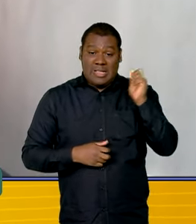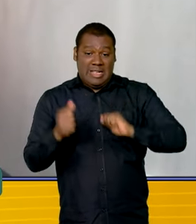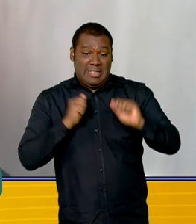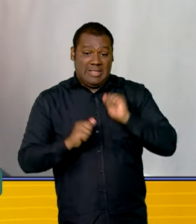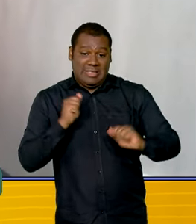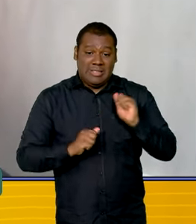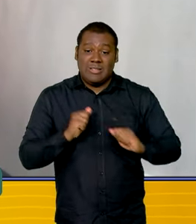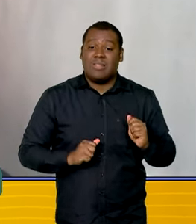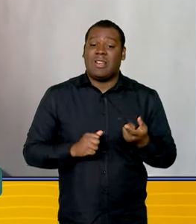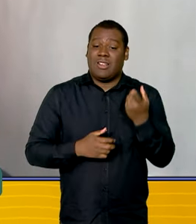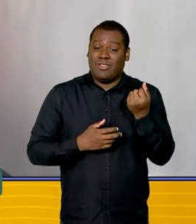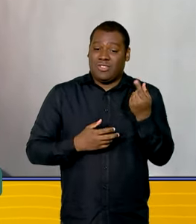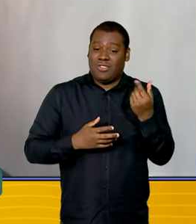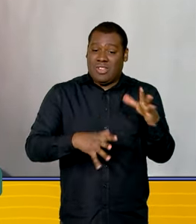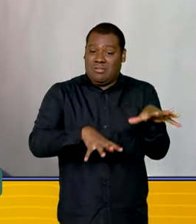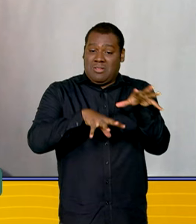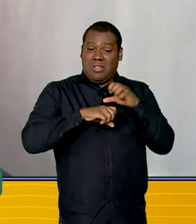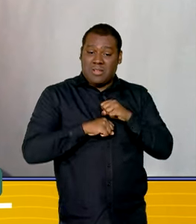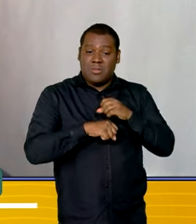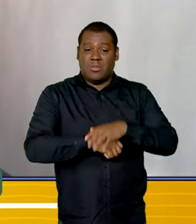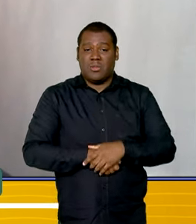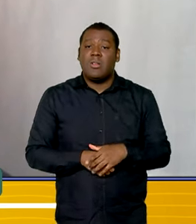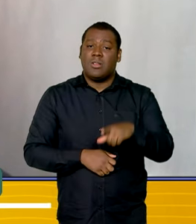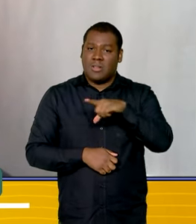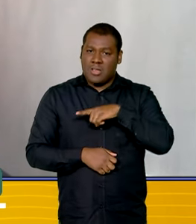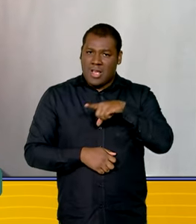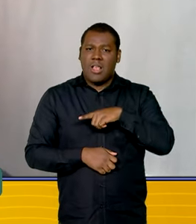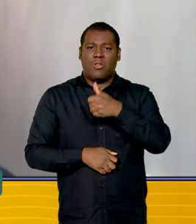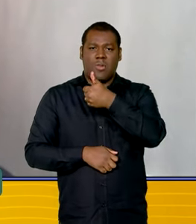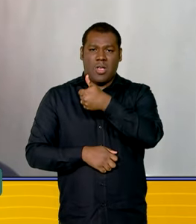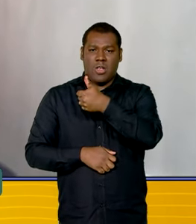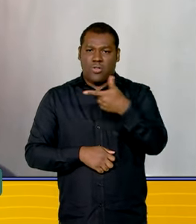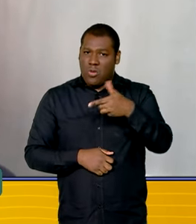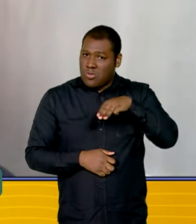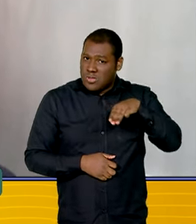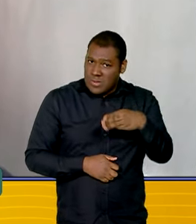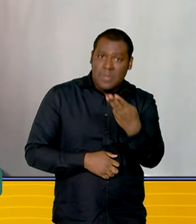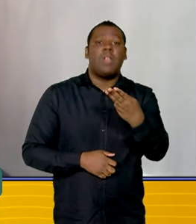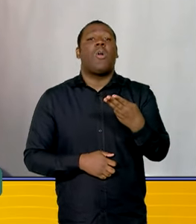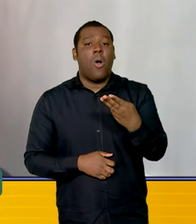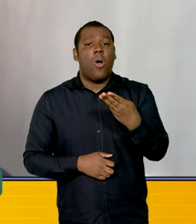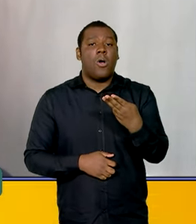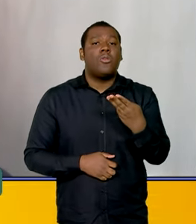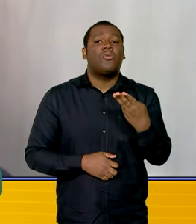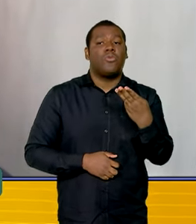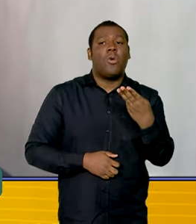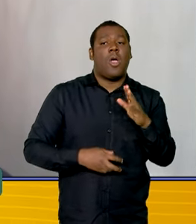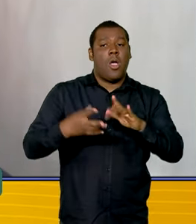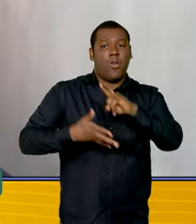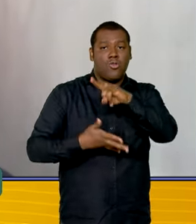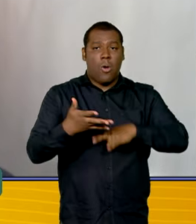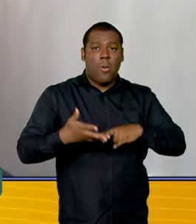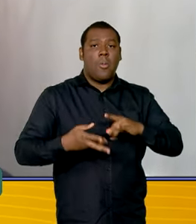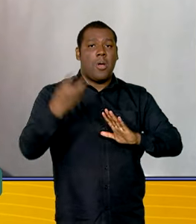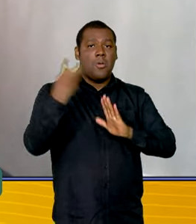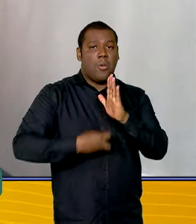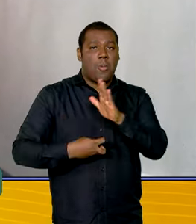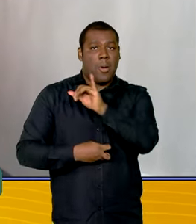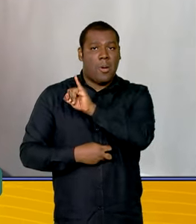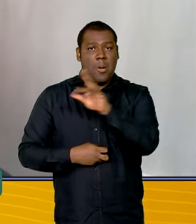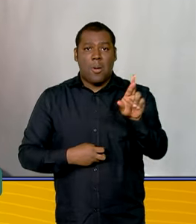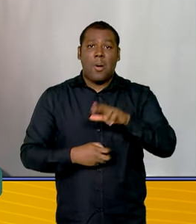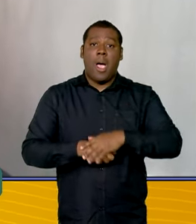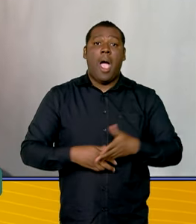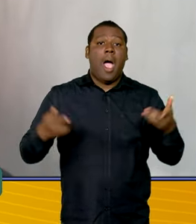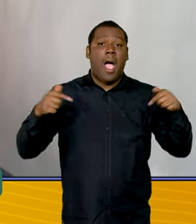Então, a gente já está com quase 12 milhões de declarações entregues até o momento. A grande surpresa desse ano é